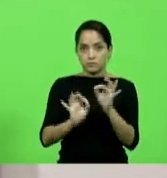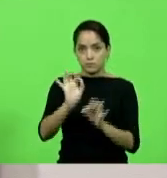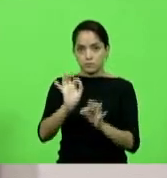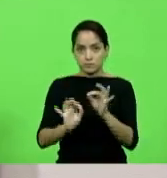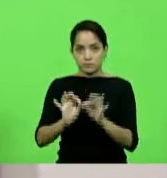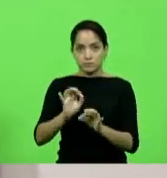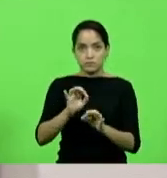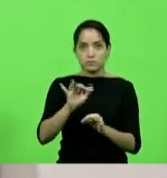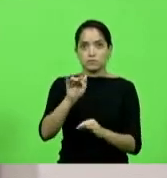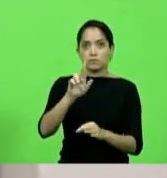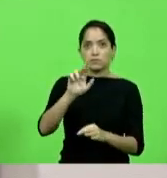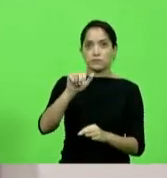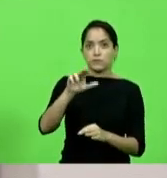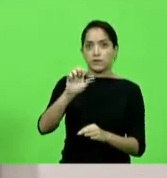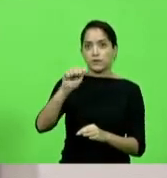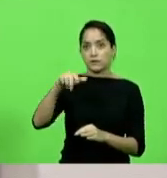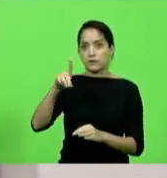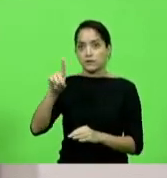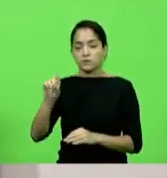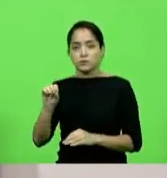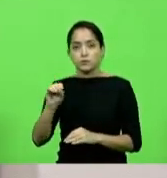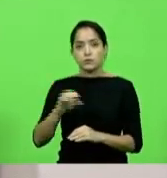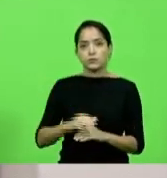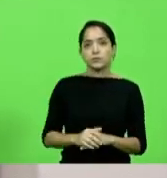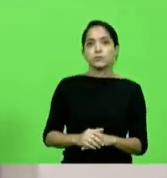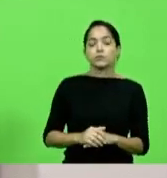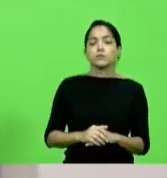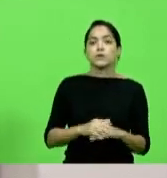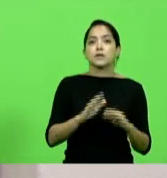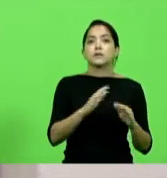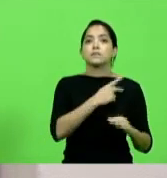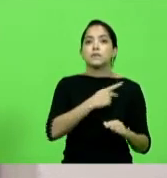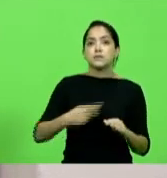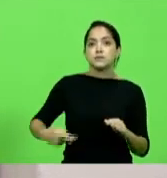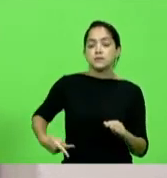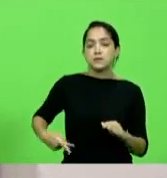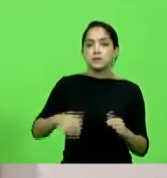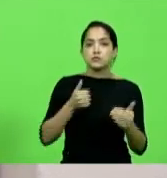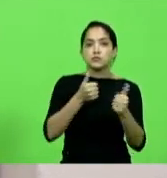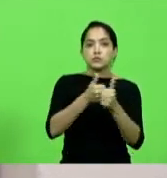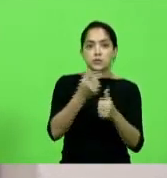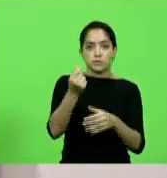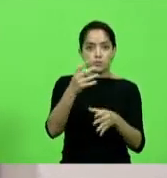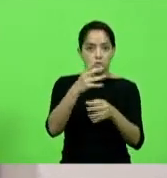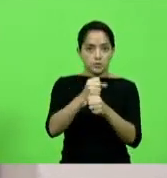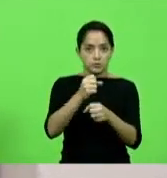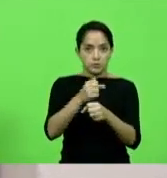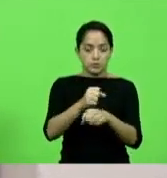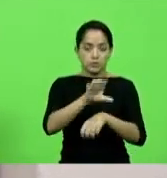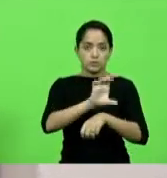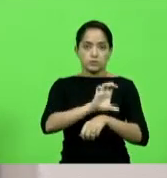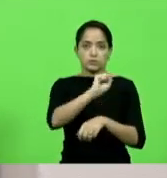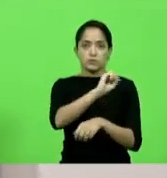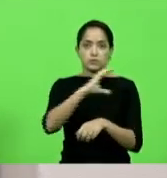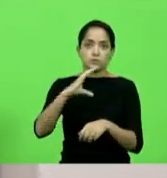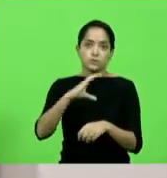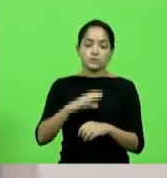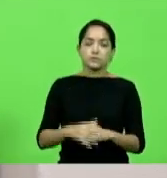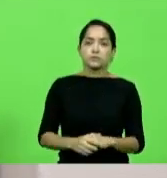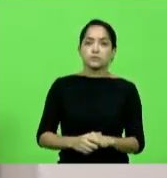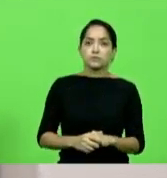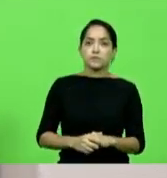Fernando da Silva Comin. Excelentíssimo senhor presidente do Tribunal de Contas do Estado de Santa Catarina,